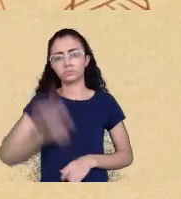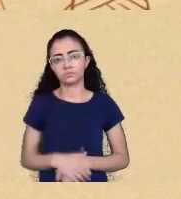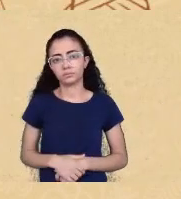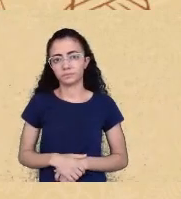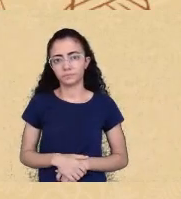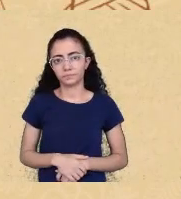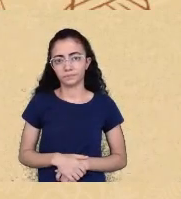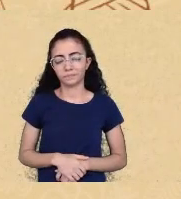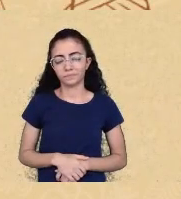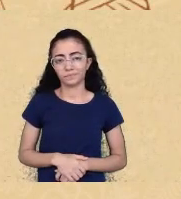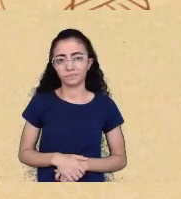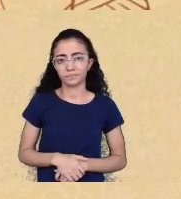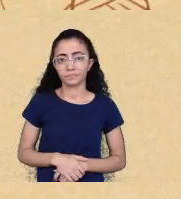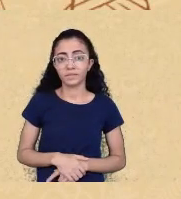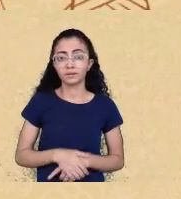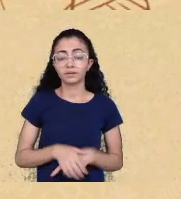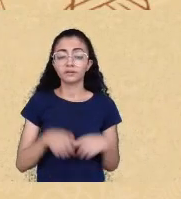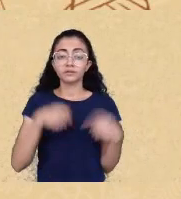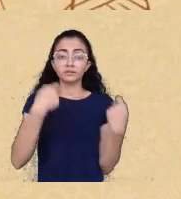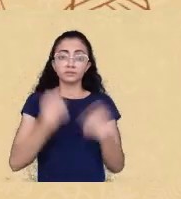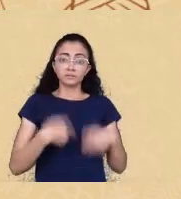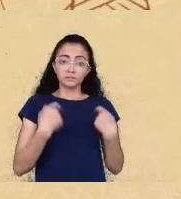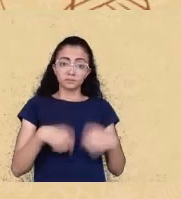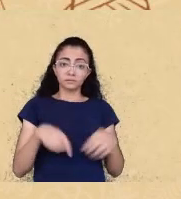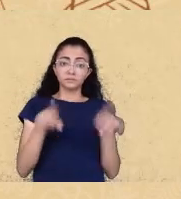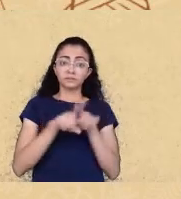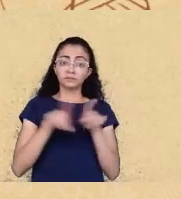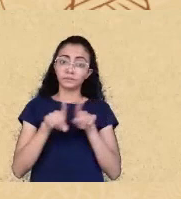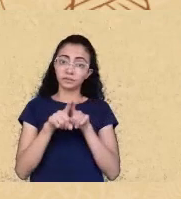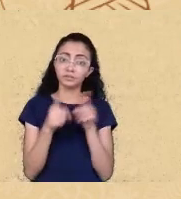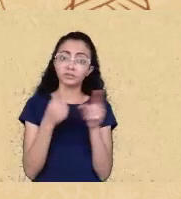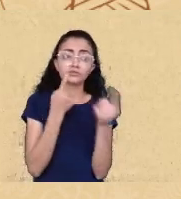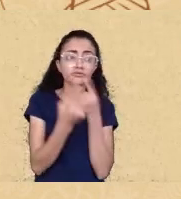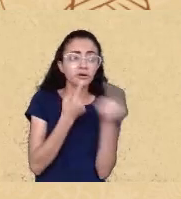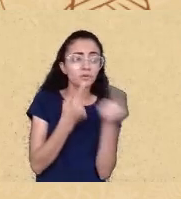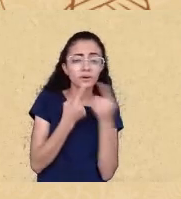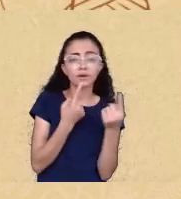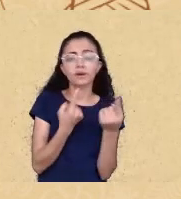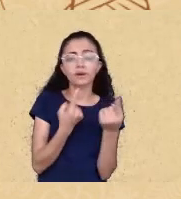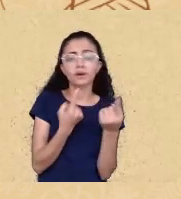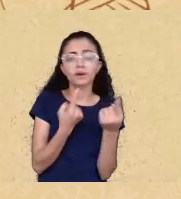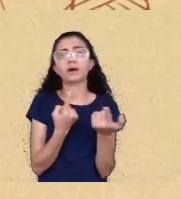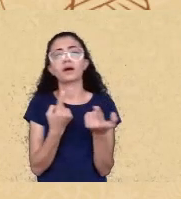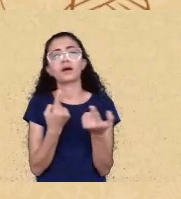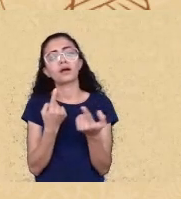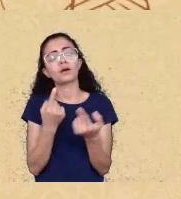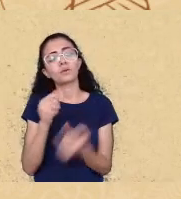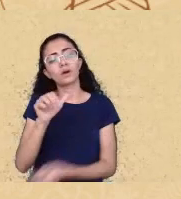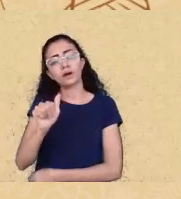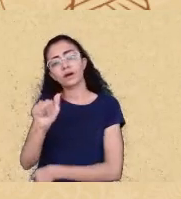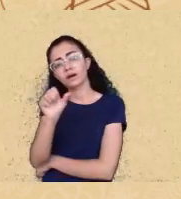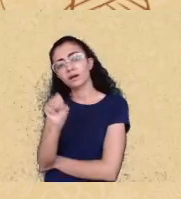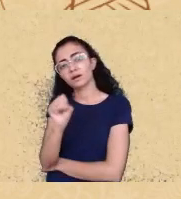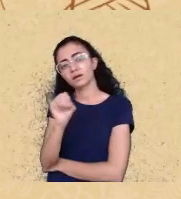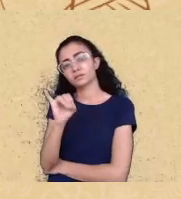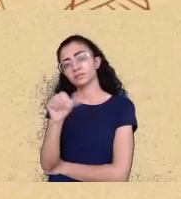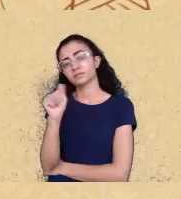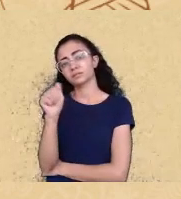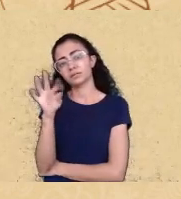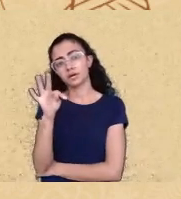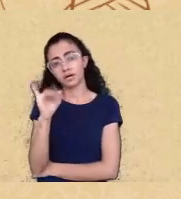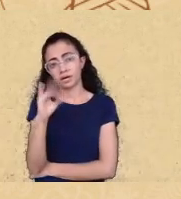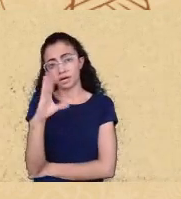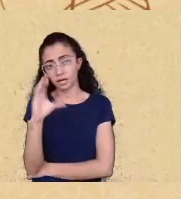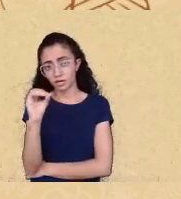gente tenha não é como dialogar com os asiáticos com os africanos com a própria América Latina porque nós